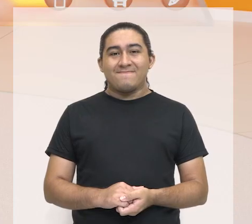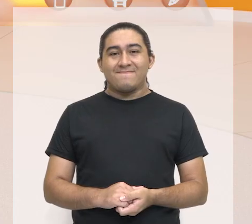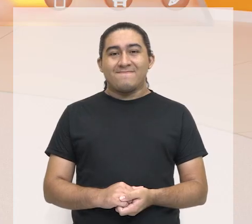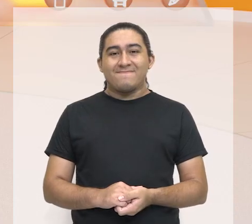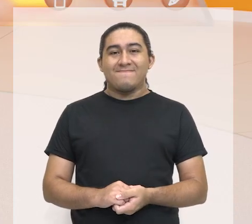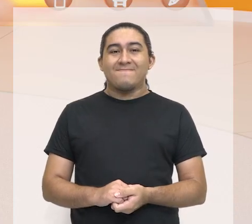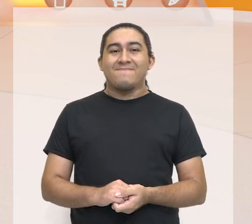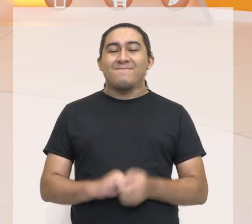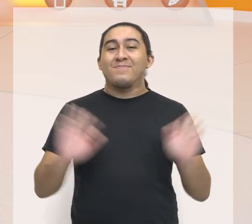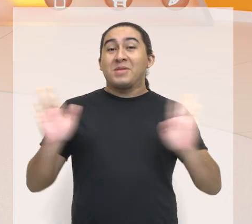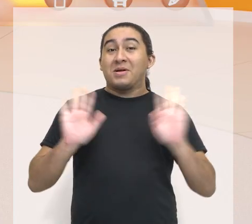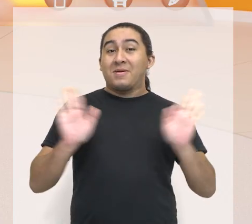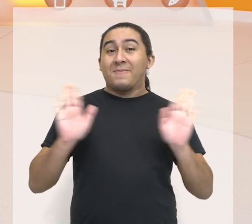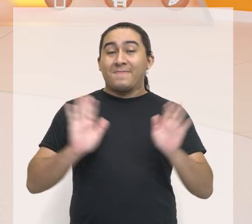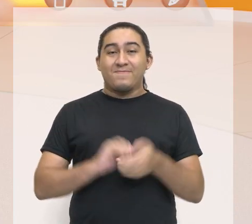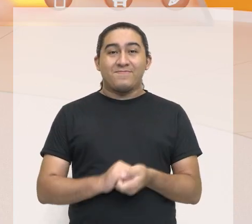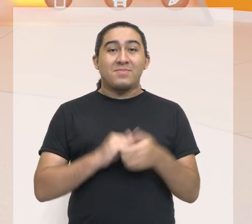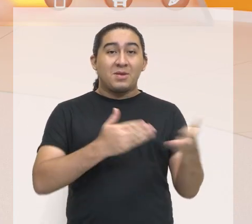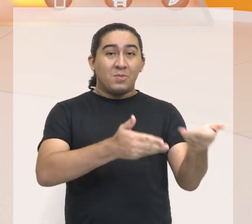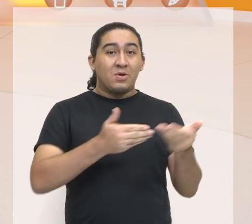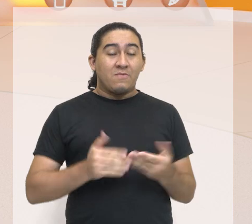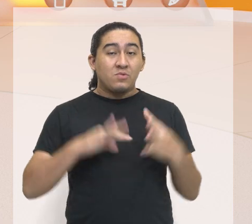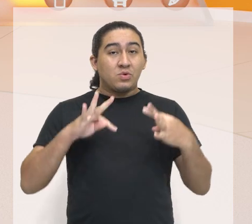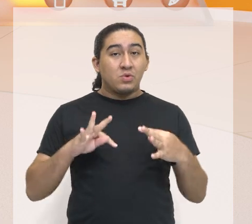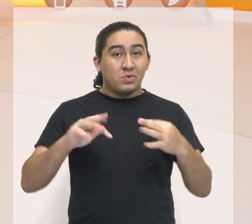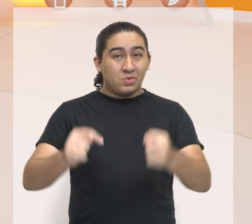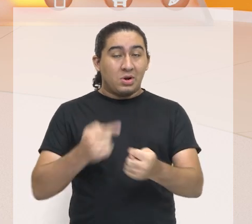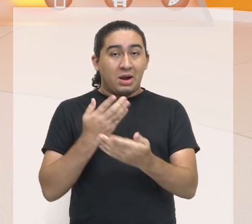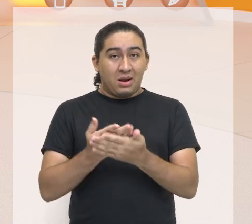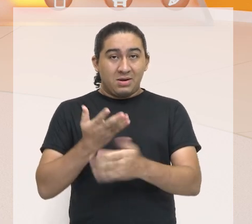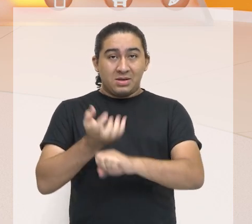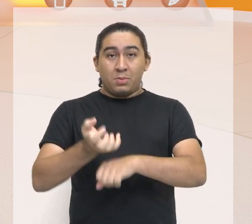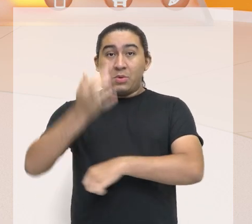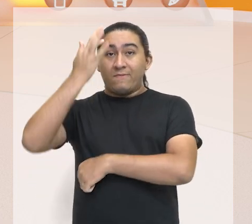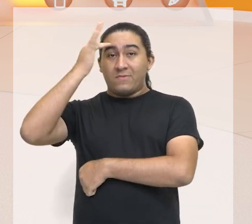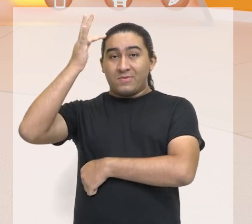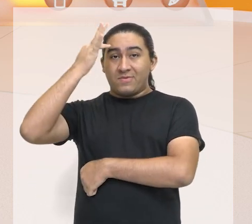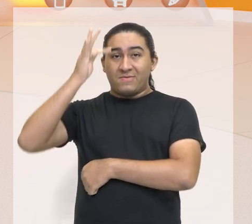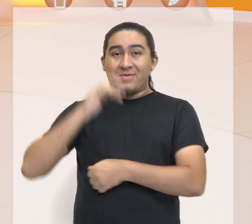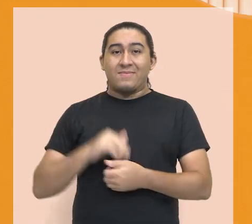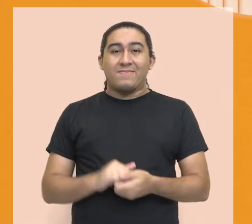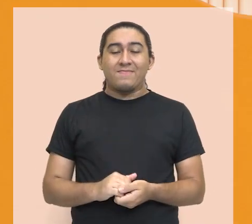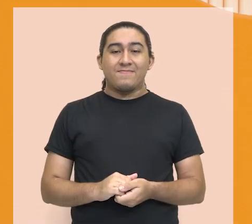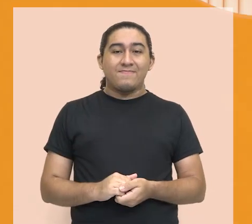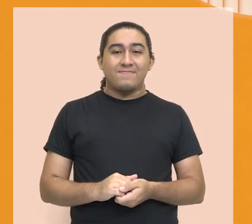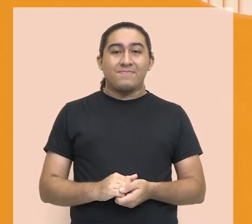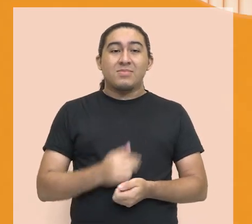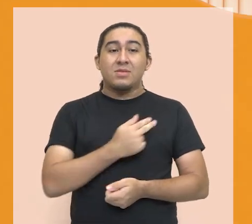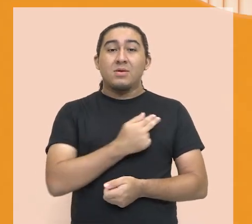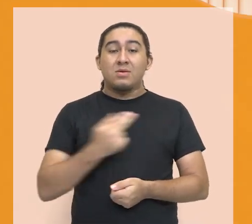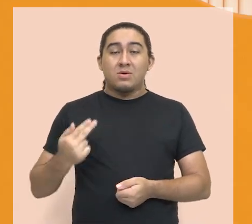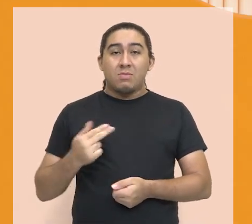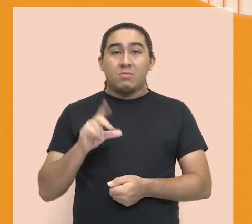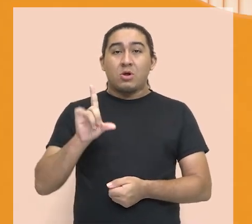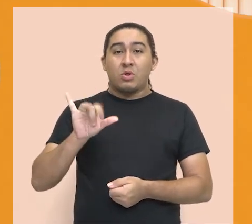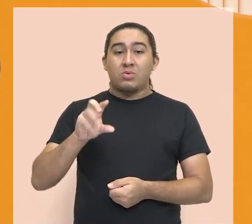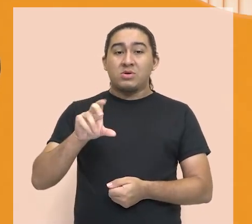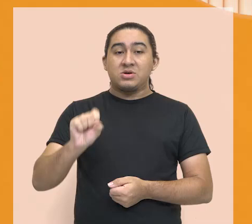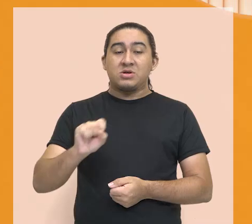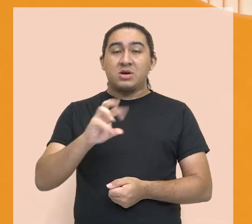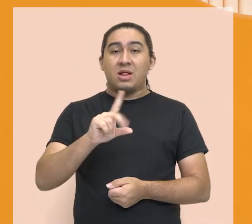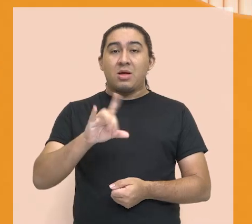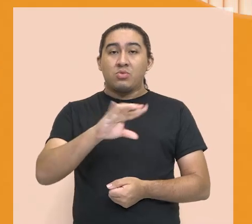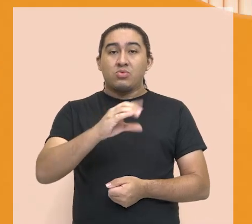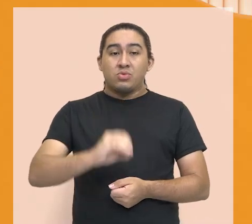Olá, pessoal! Sejam bem-vindos aqui à nossa aula de Filosofia. Eu sou o professor Luiz Cláudio,